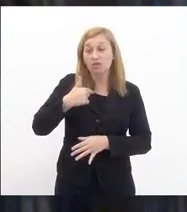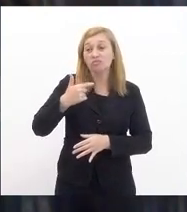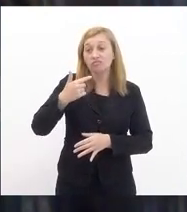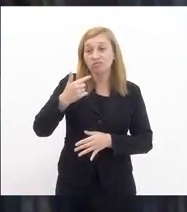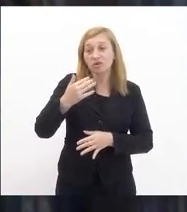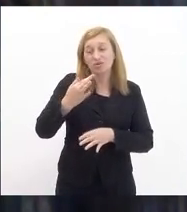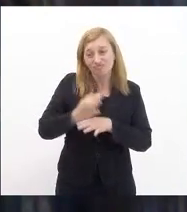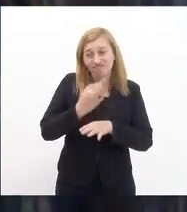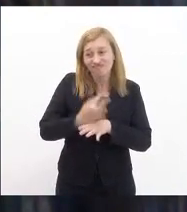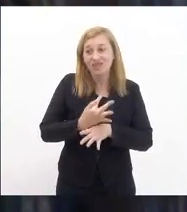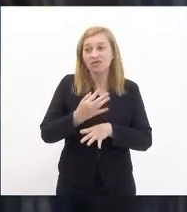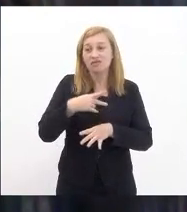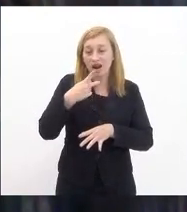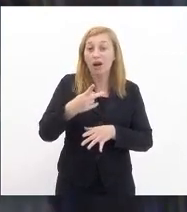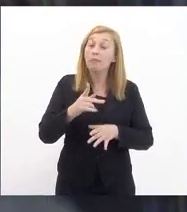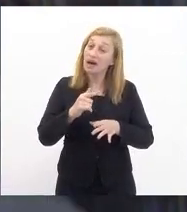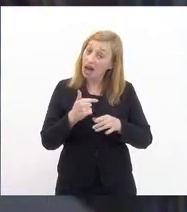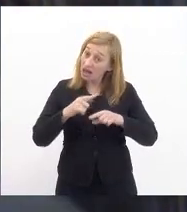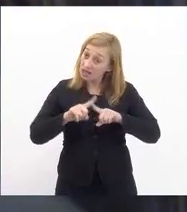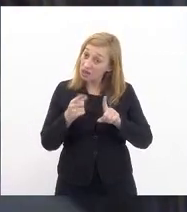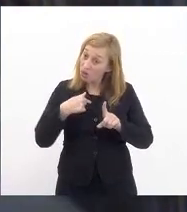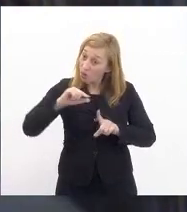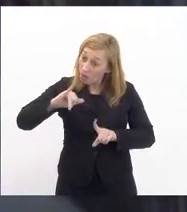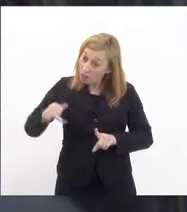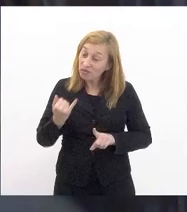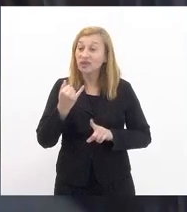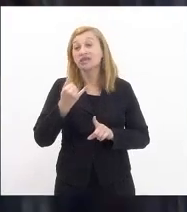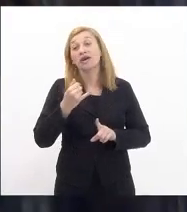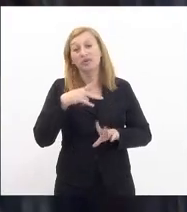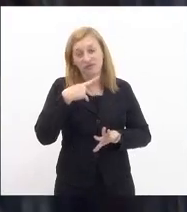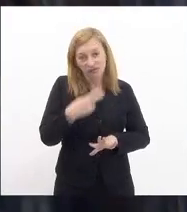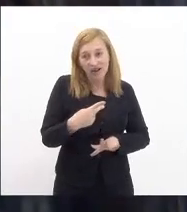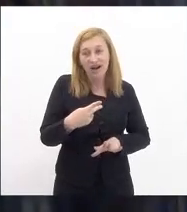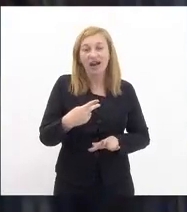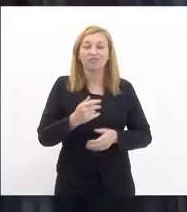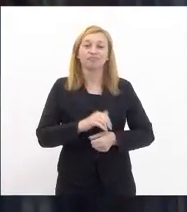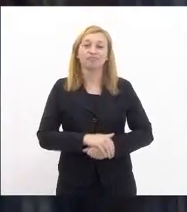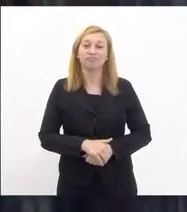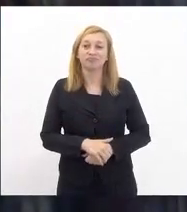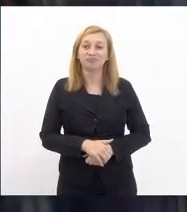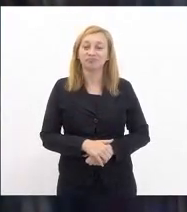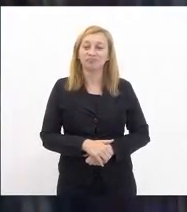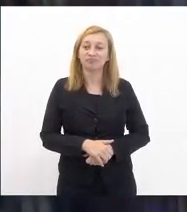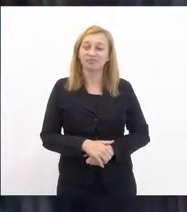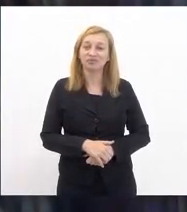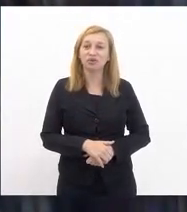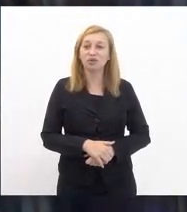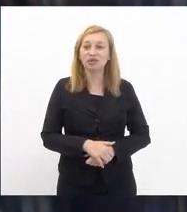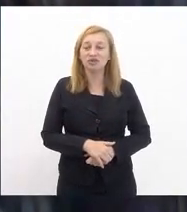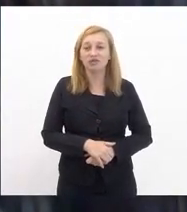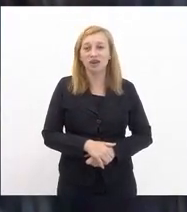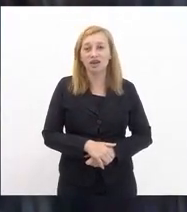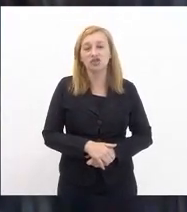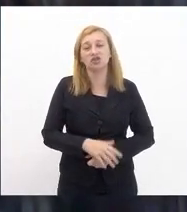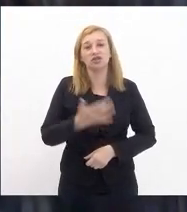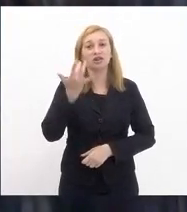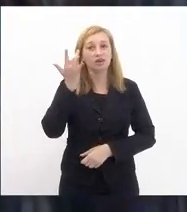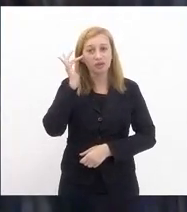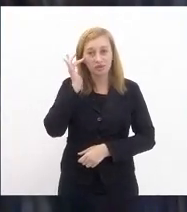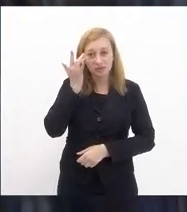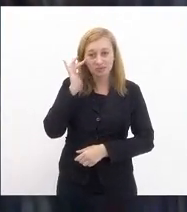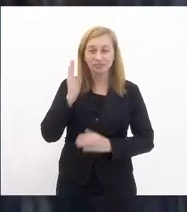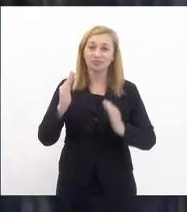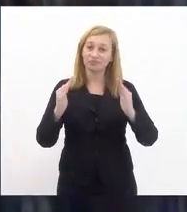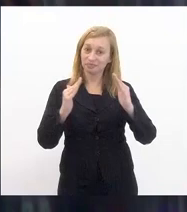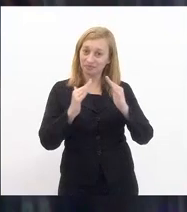maneira eu vou aproveitar a oportunidade para dizer o seguinte eu acho que esta